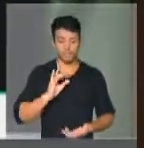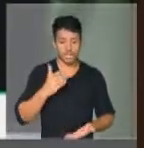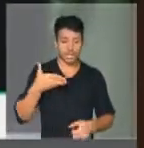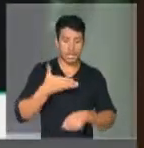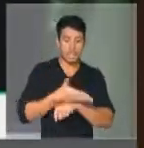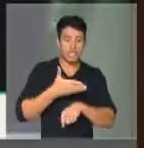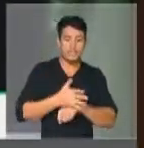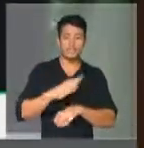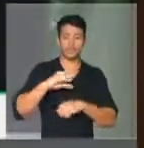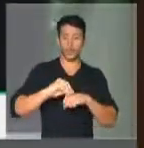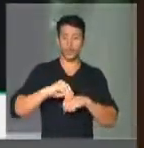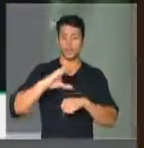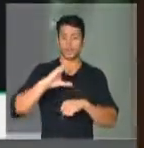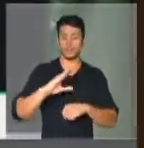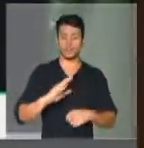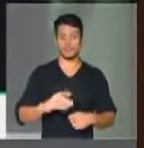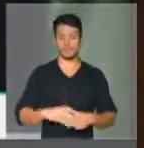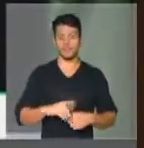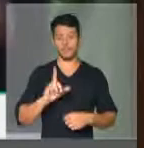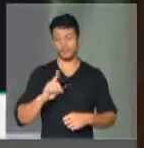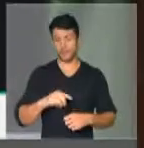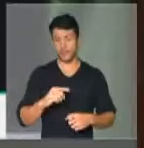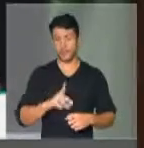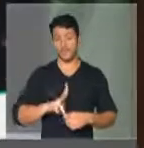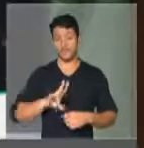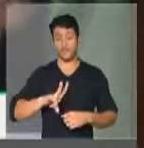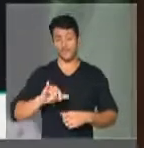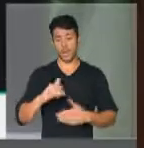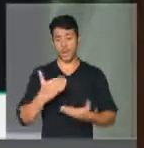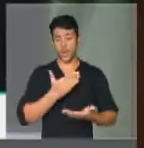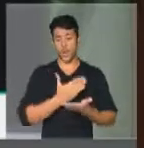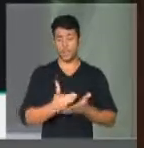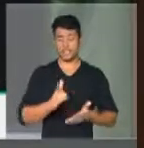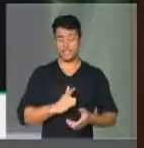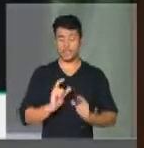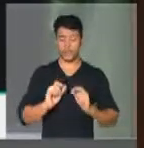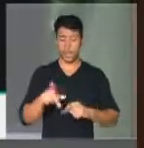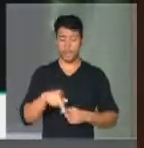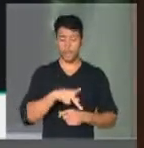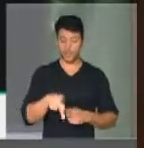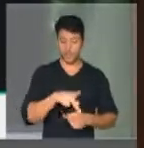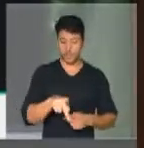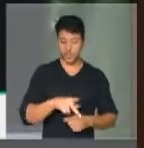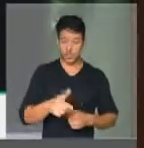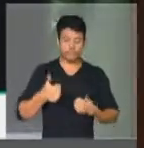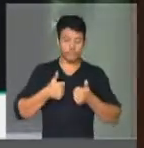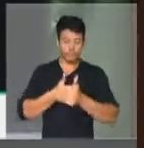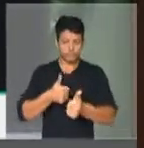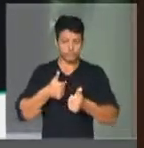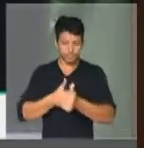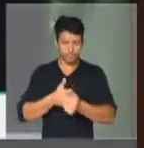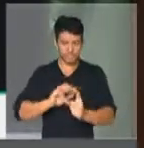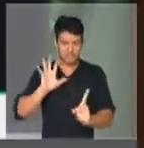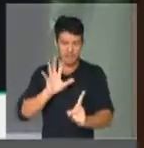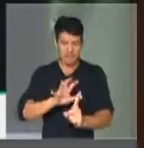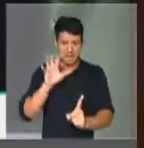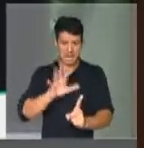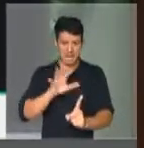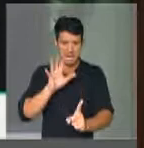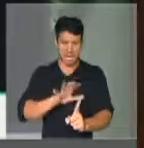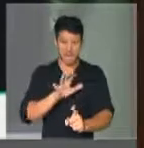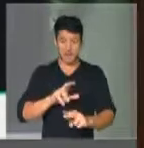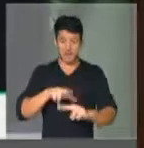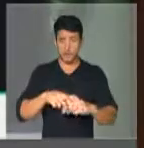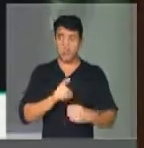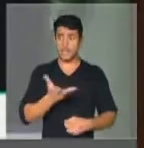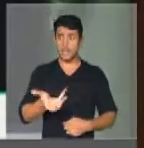inadmissível. Vai ter uma perseguição aos professores e professoras. Querem transformar esses